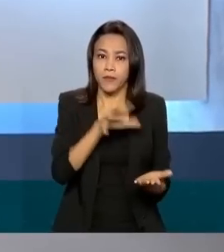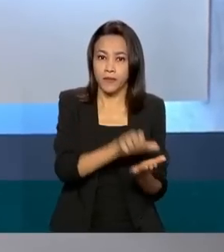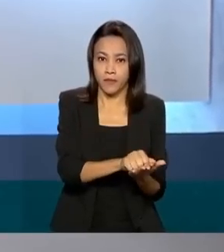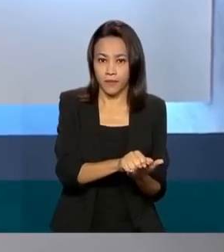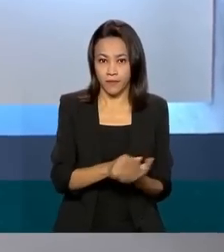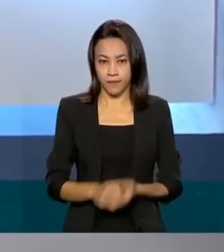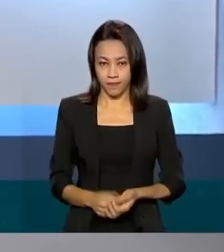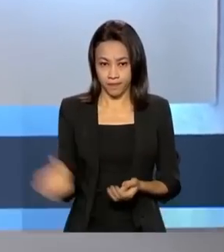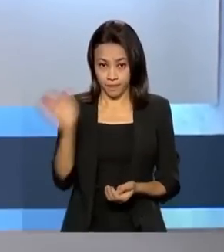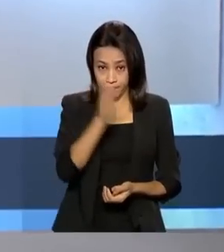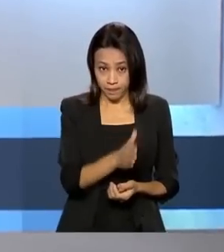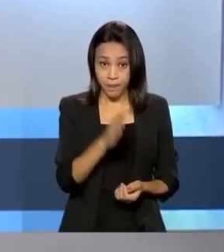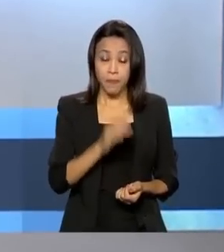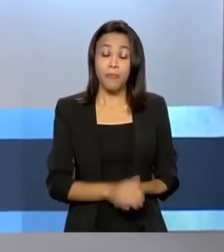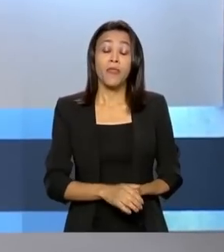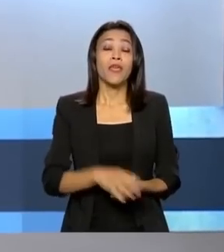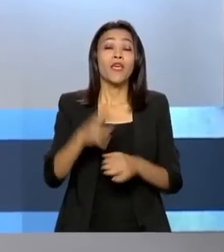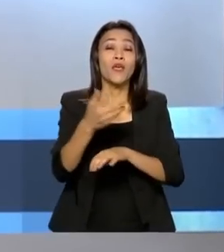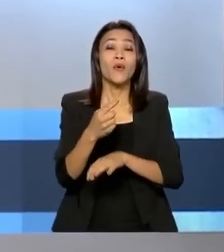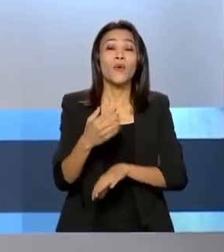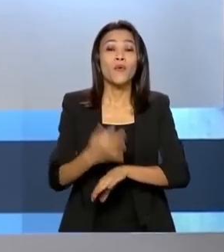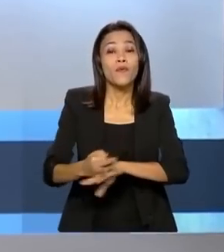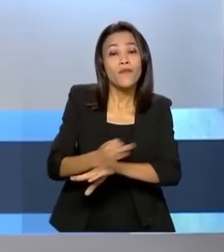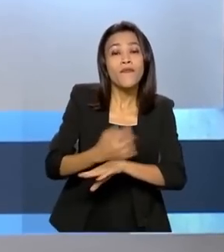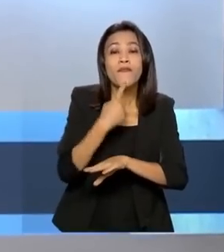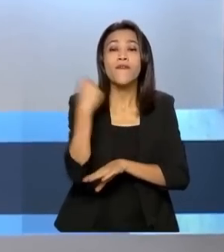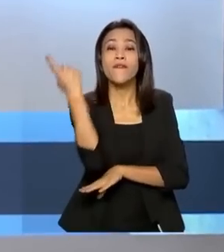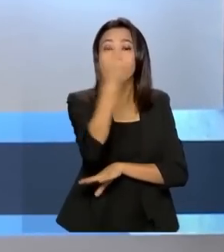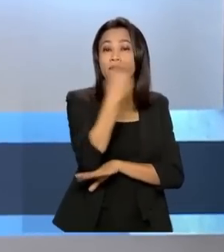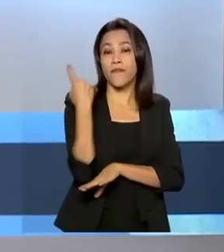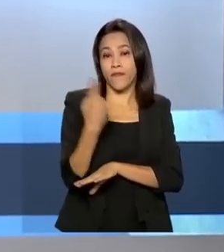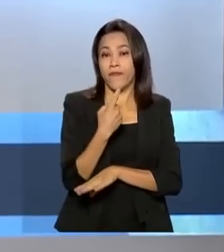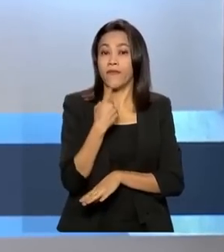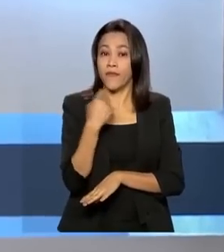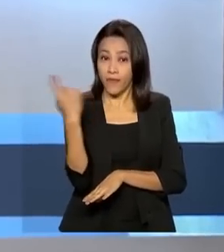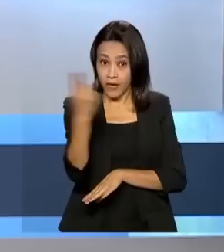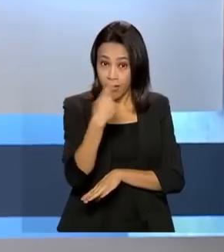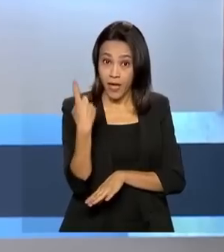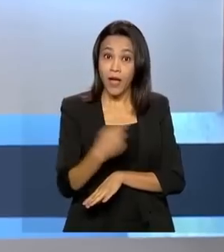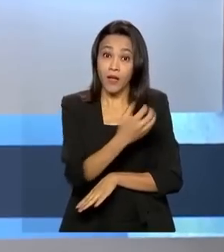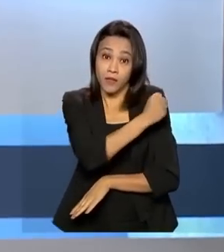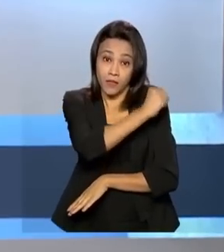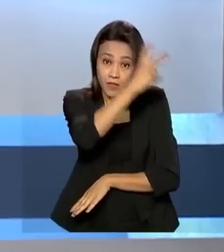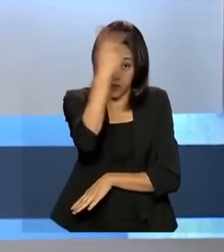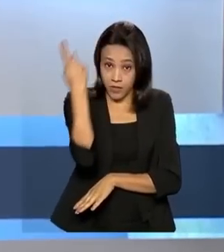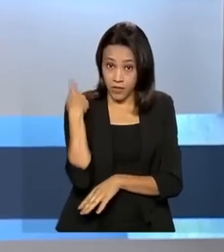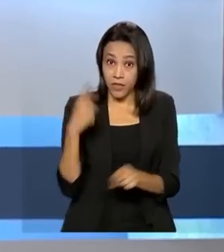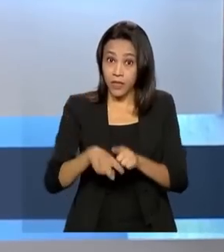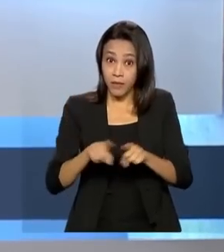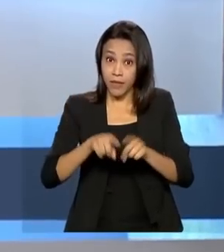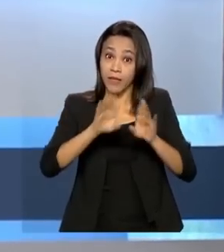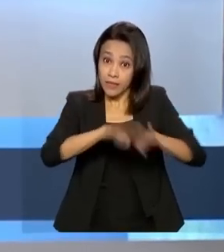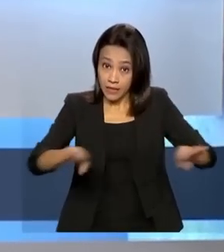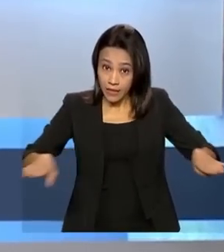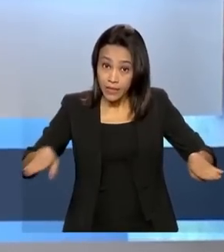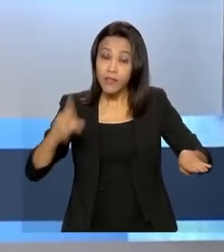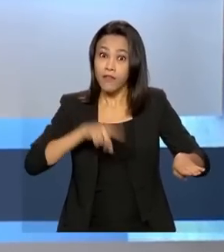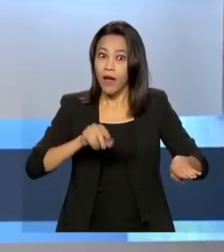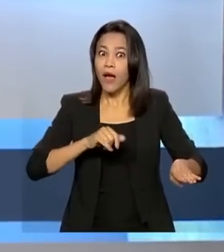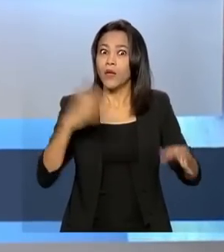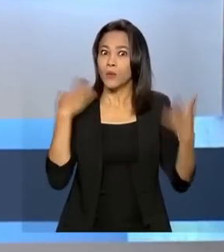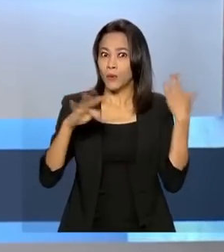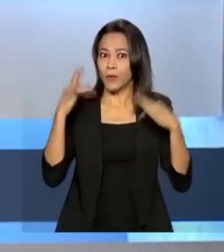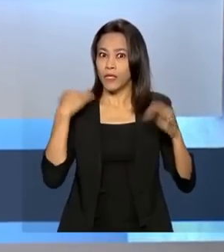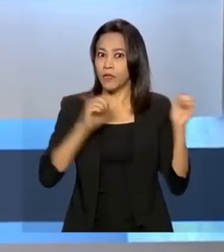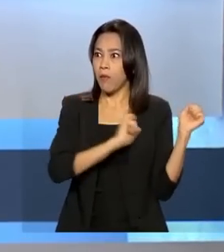E o feriado de Nossa Senhora Aparecida e o Dia das Crianças vão aquecer o turismo no Brasil. Segundo o Ministério